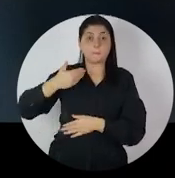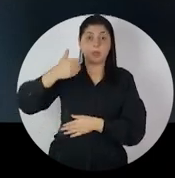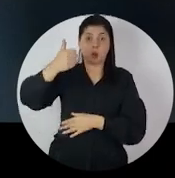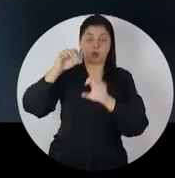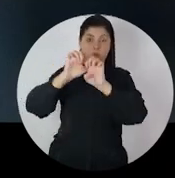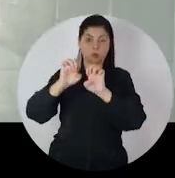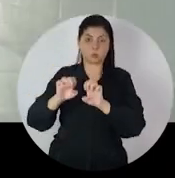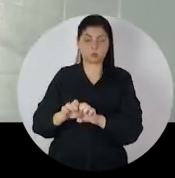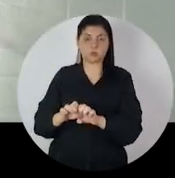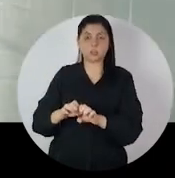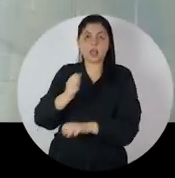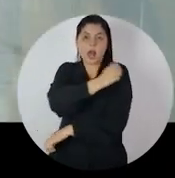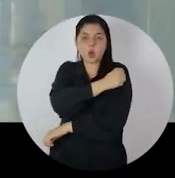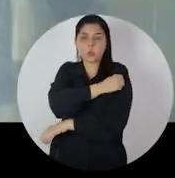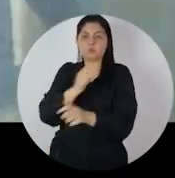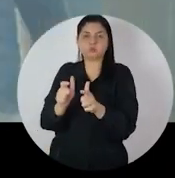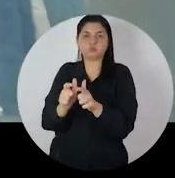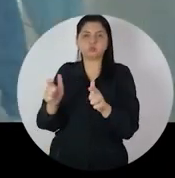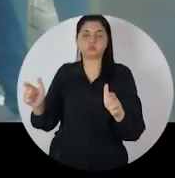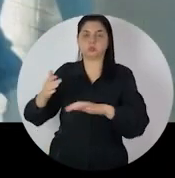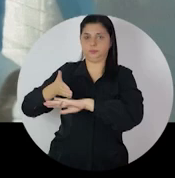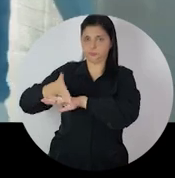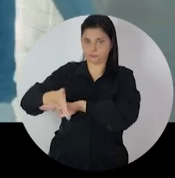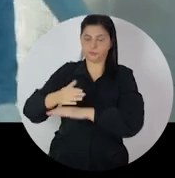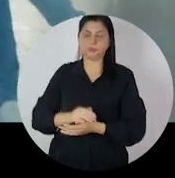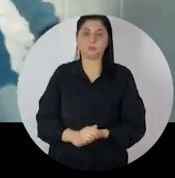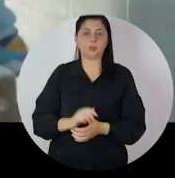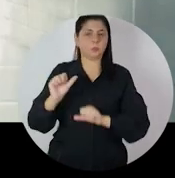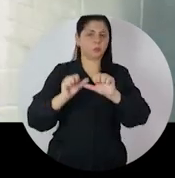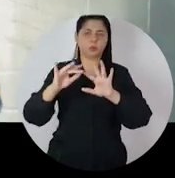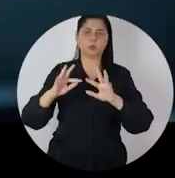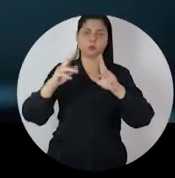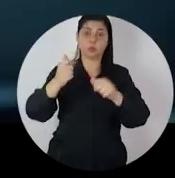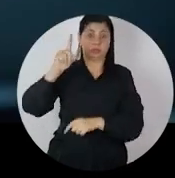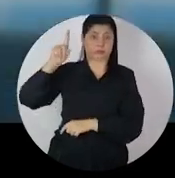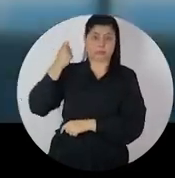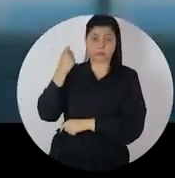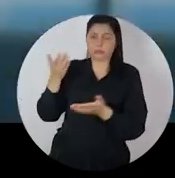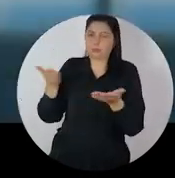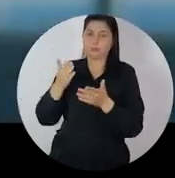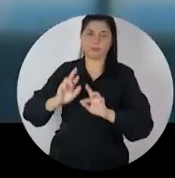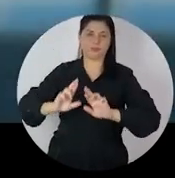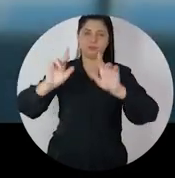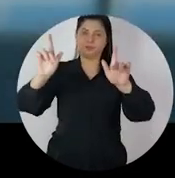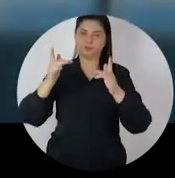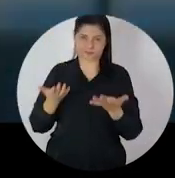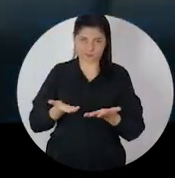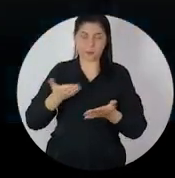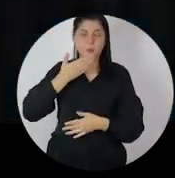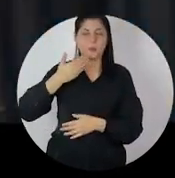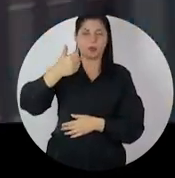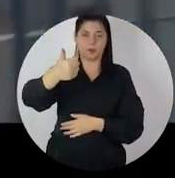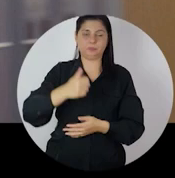escolares que melhoraram a infraestrutura da unidade escolar e atraíram mais alunos para a escola. Mudou tudo. O eu lembrava antes tem nada a ver com